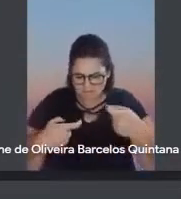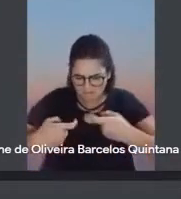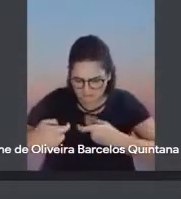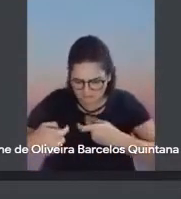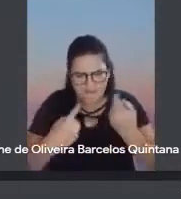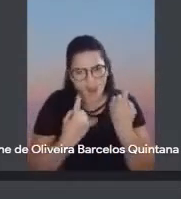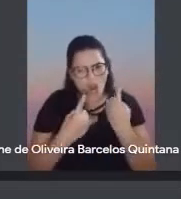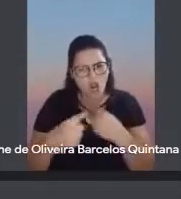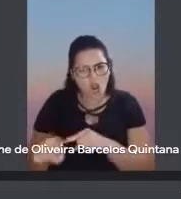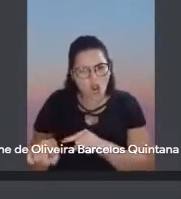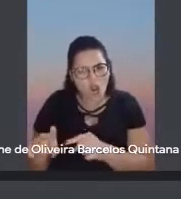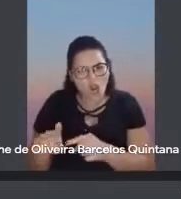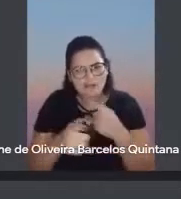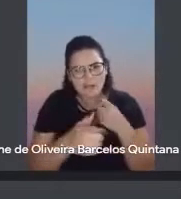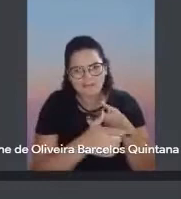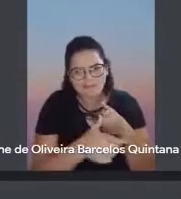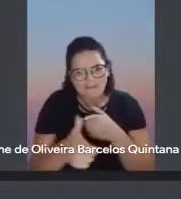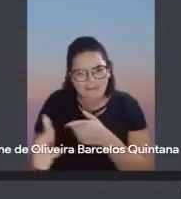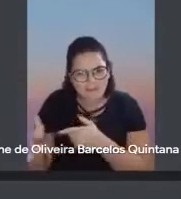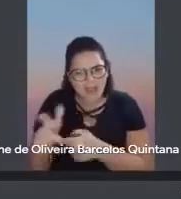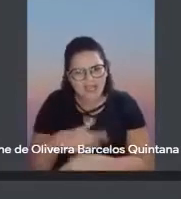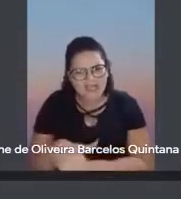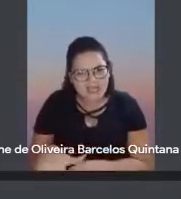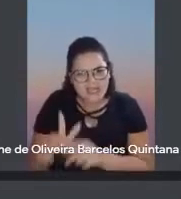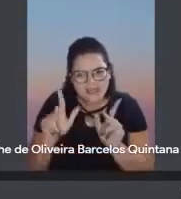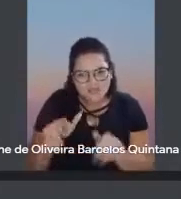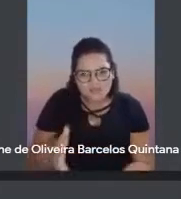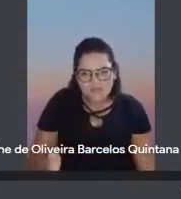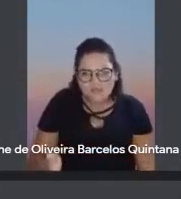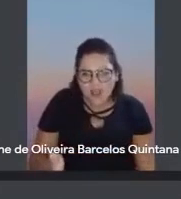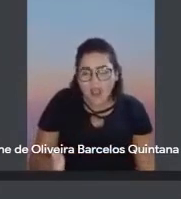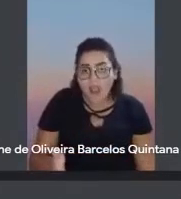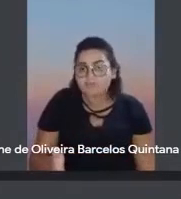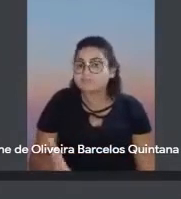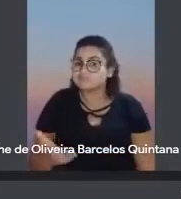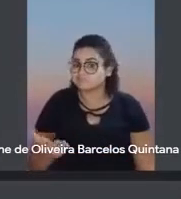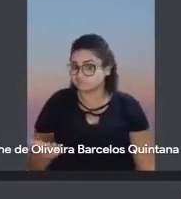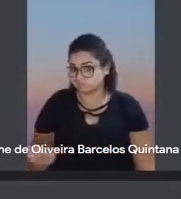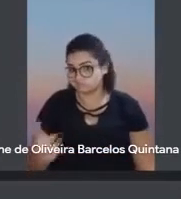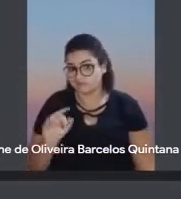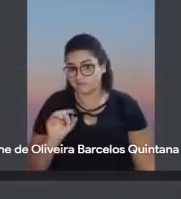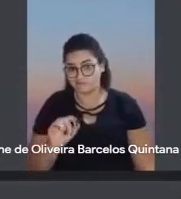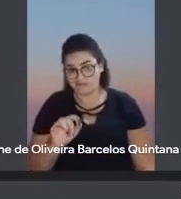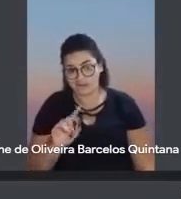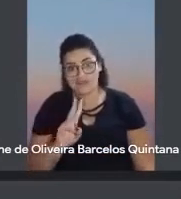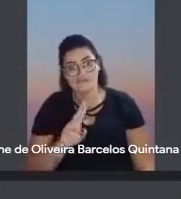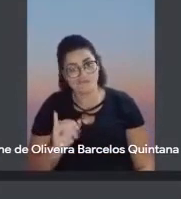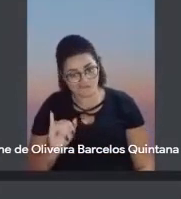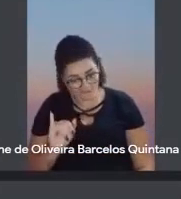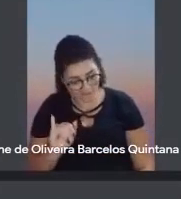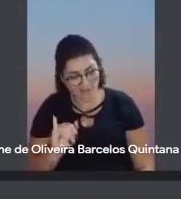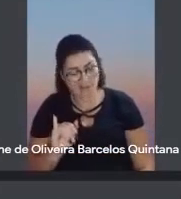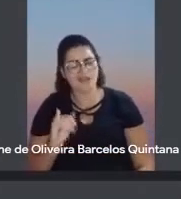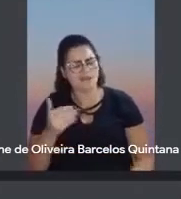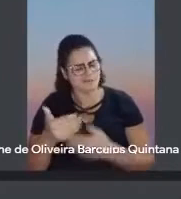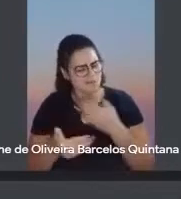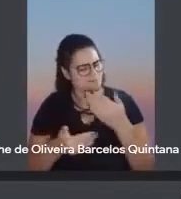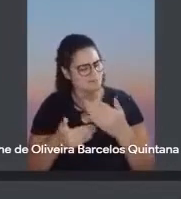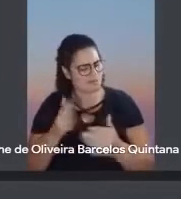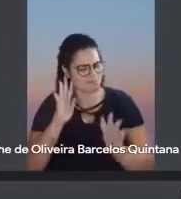matando, são pessoas como esse menino, quer dizer, ele vai, assim, sendo